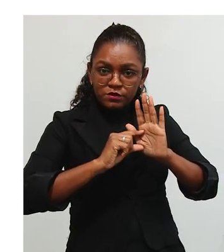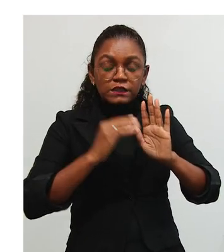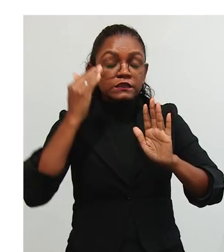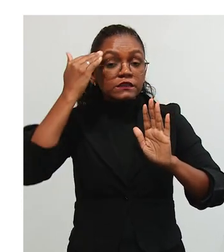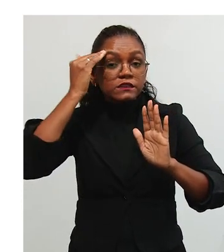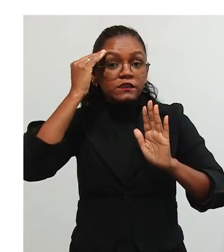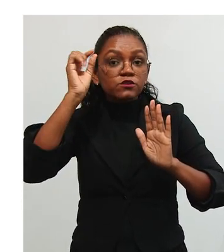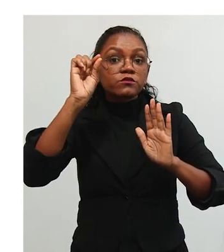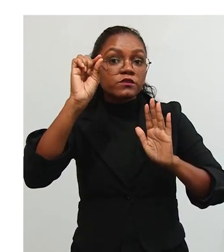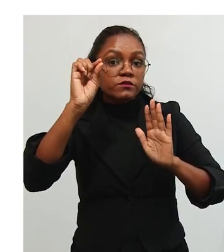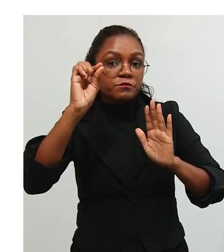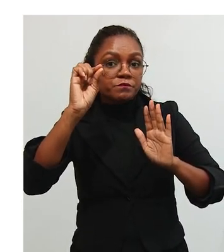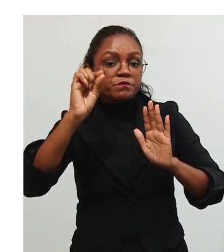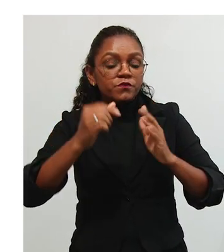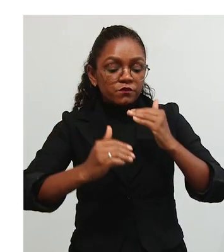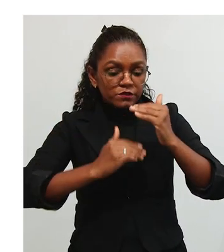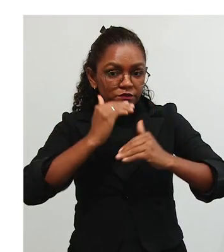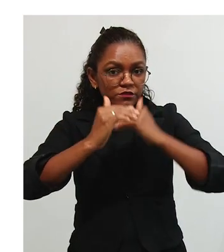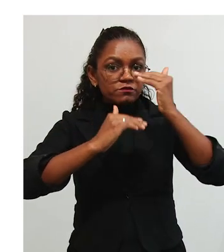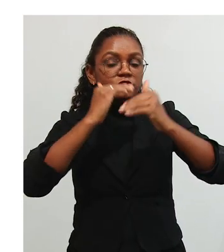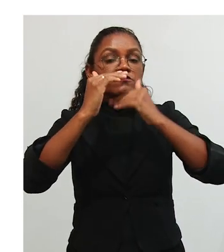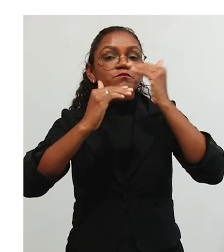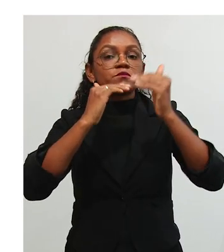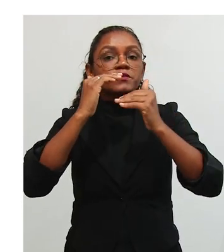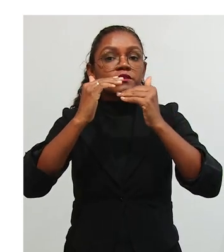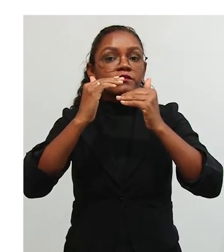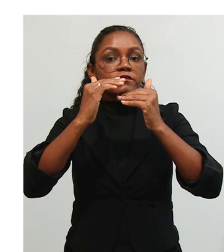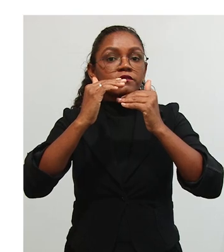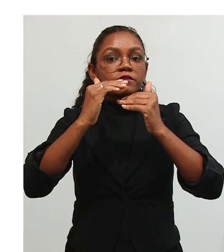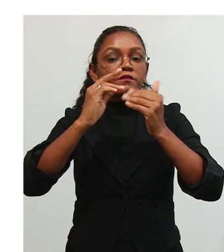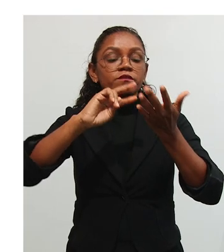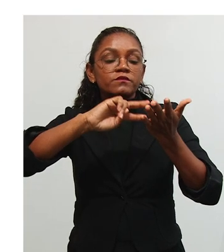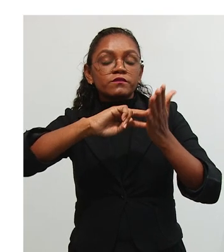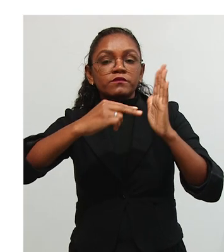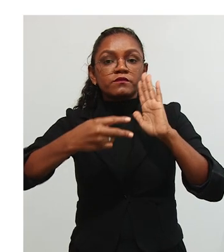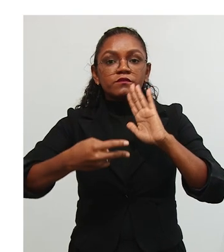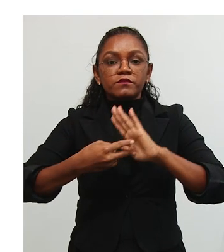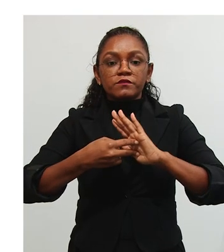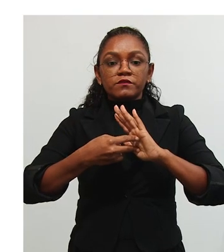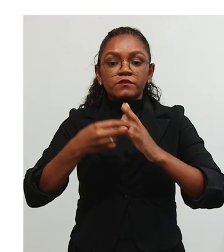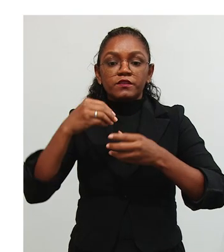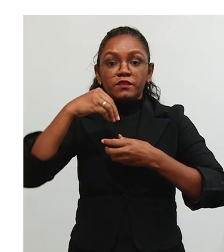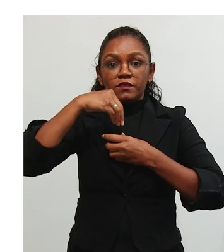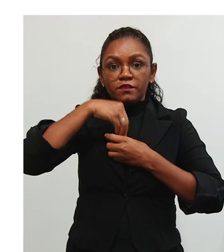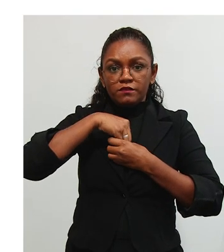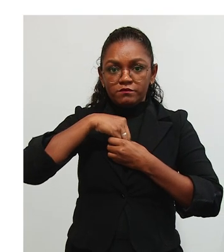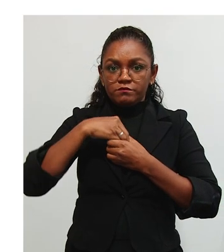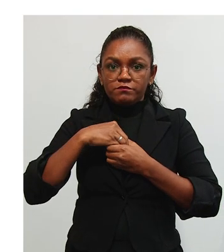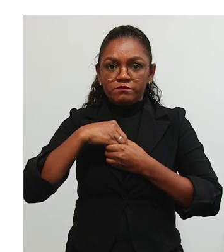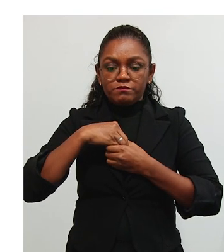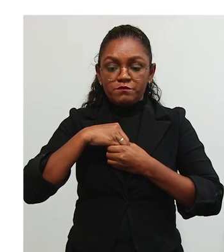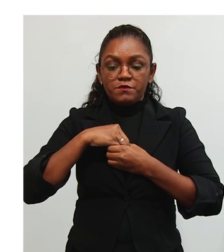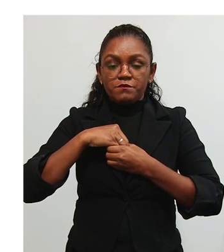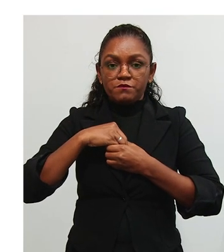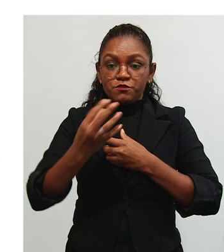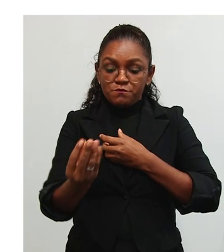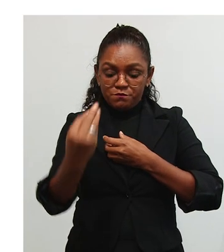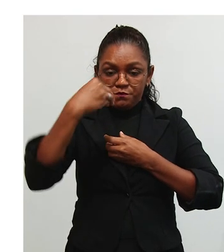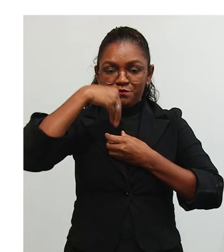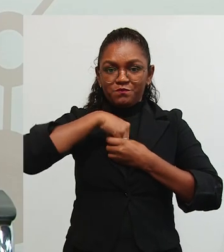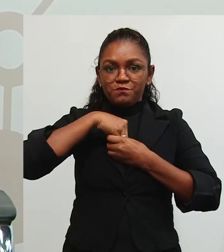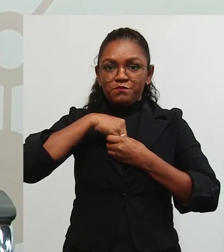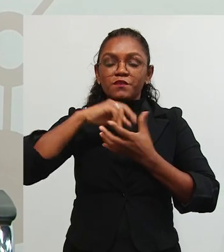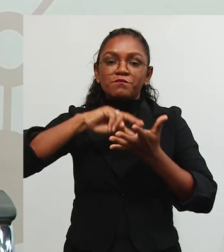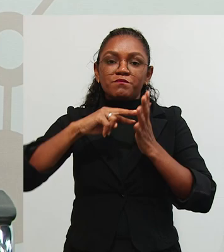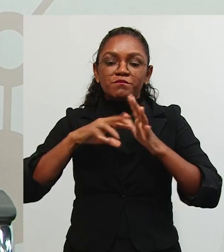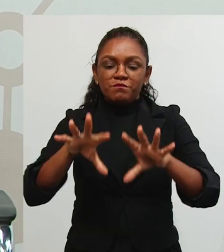autores, né, há-se o entendimento de que o desenvolvimento, ele se dá de fora para dentro. Se